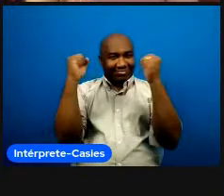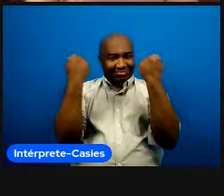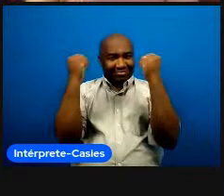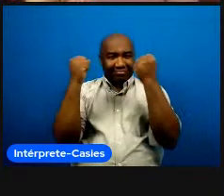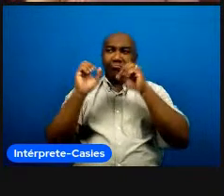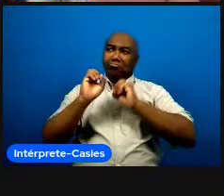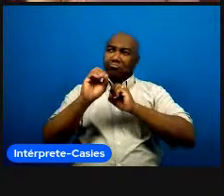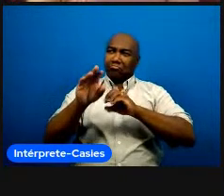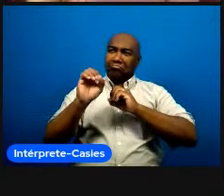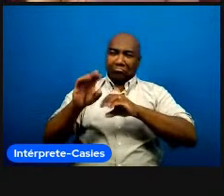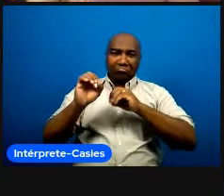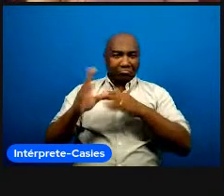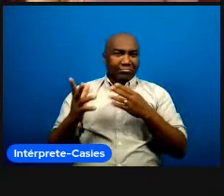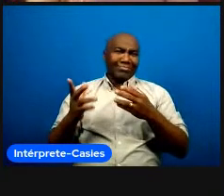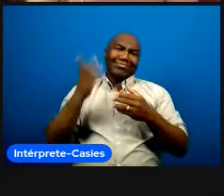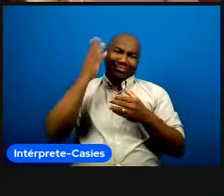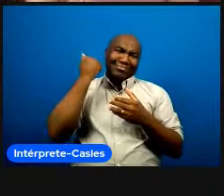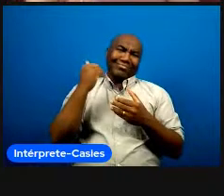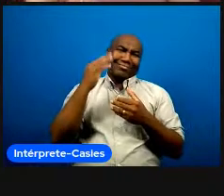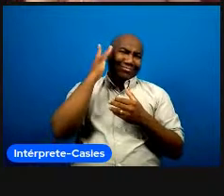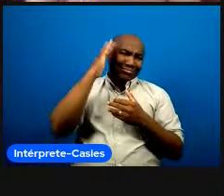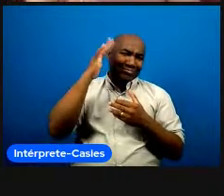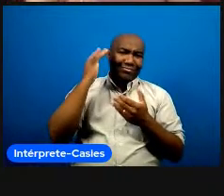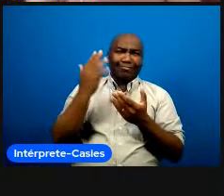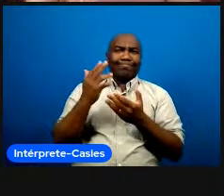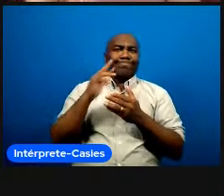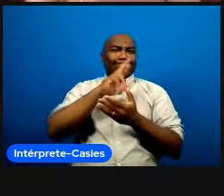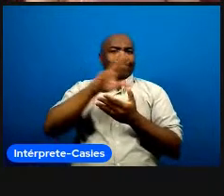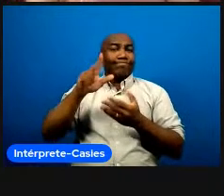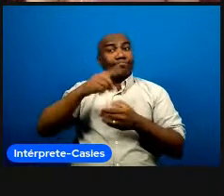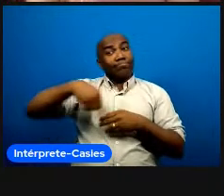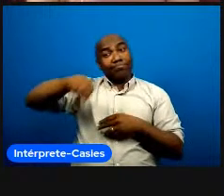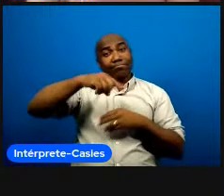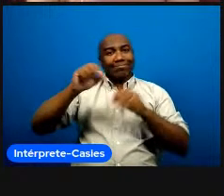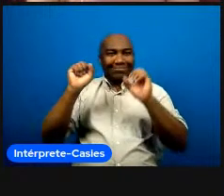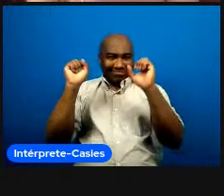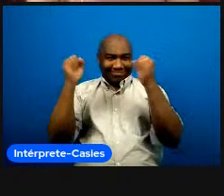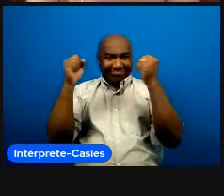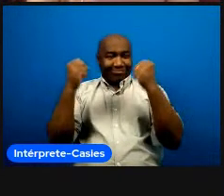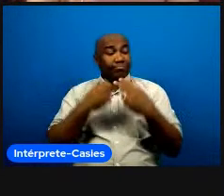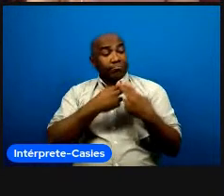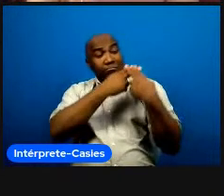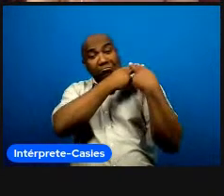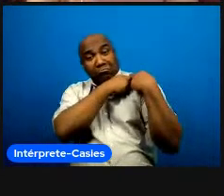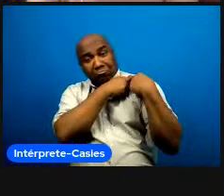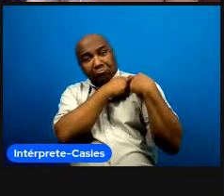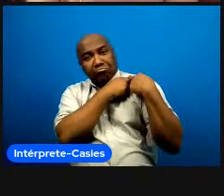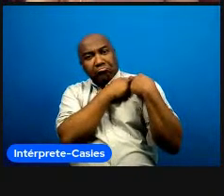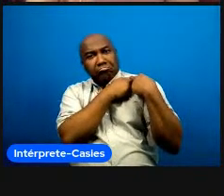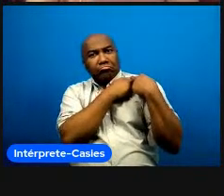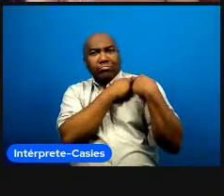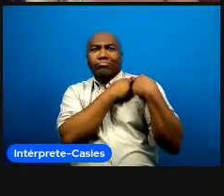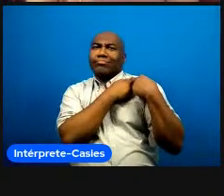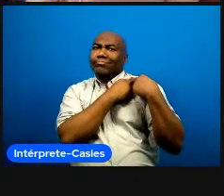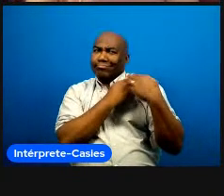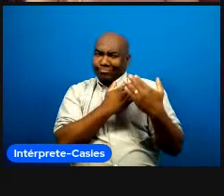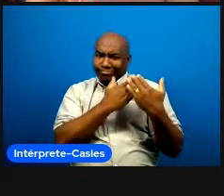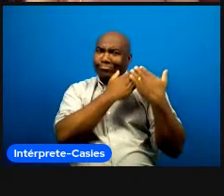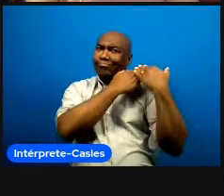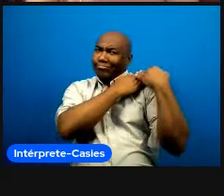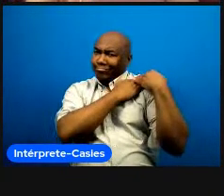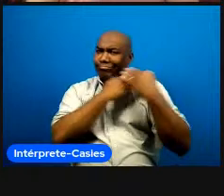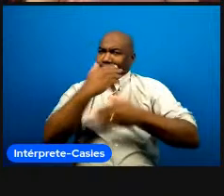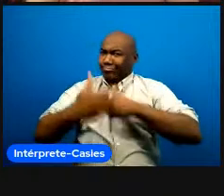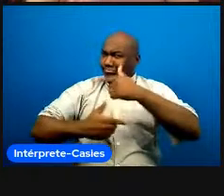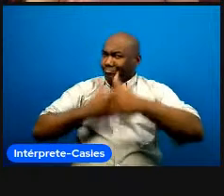ciência do esporte né a gente tem a responsabilidade de ir construindo esse conhecimento também a partir